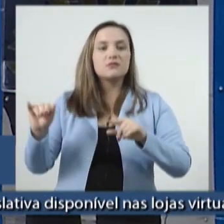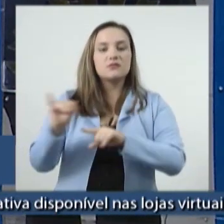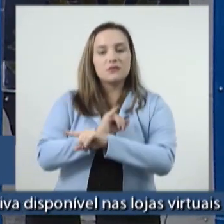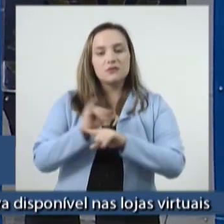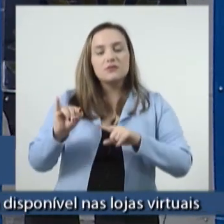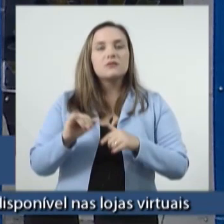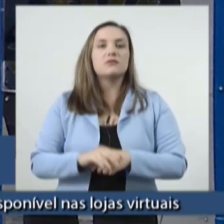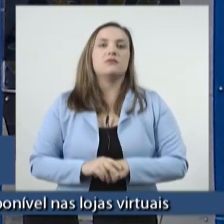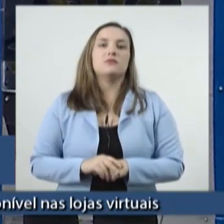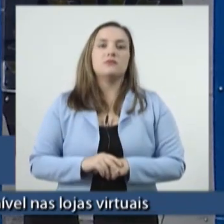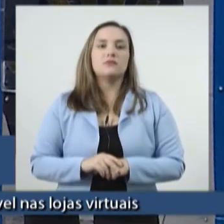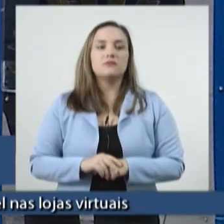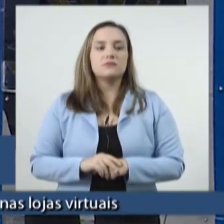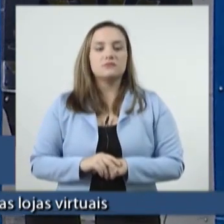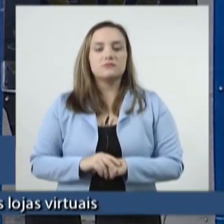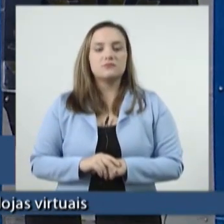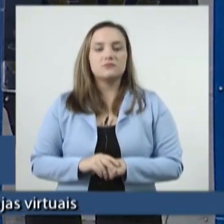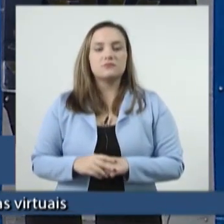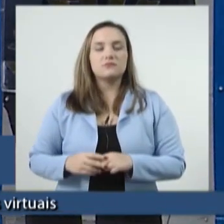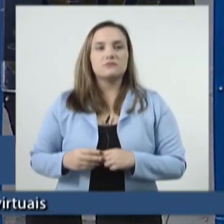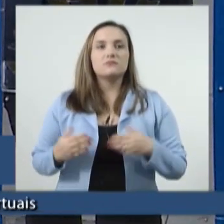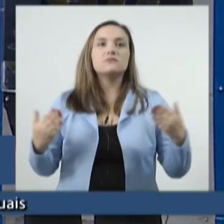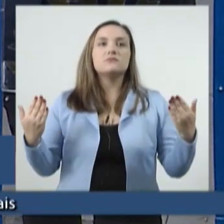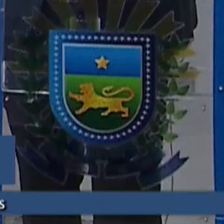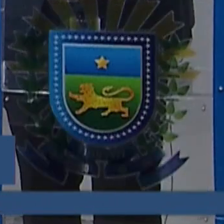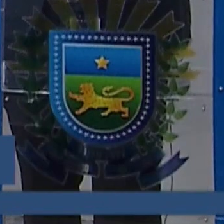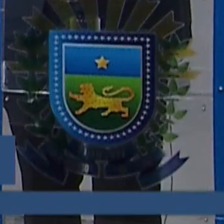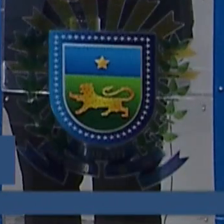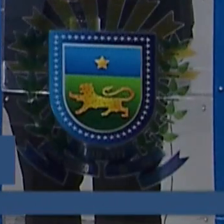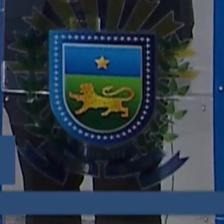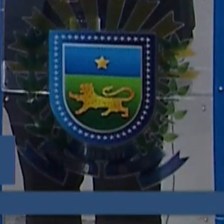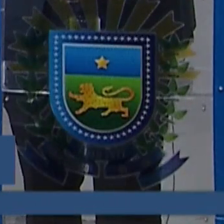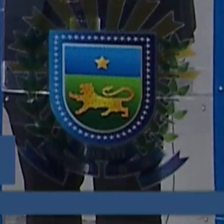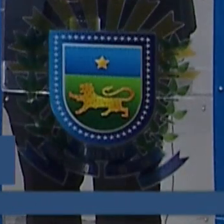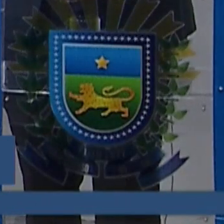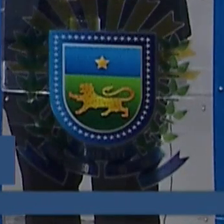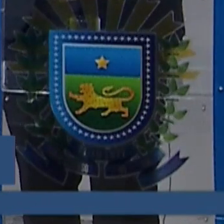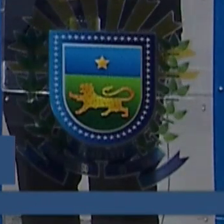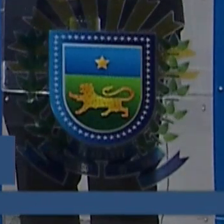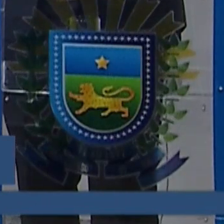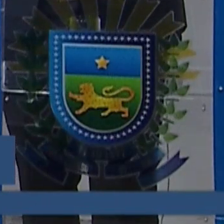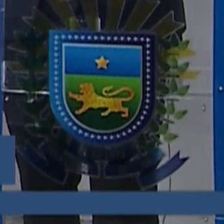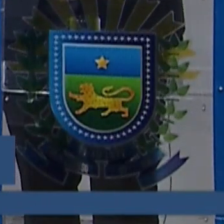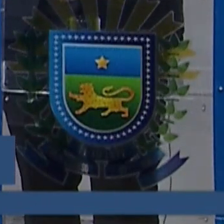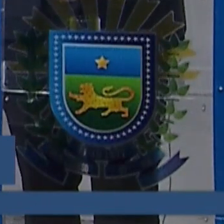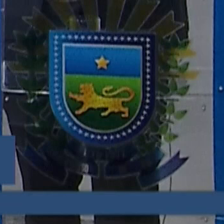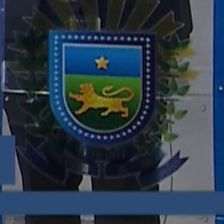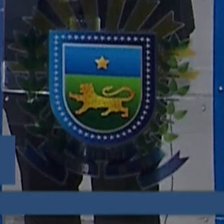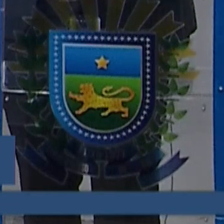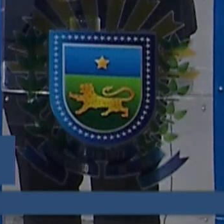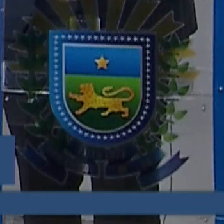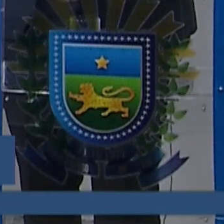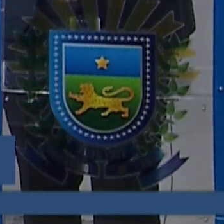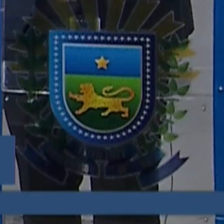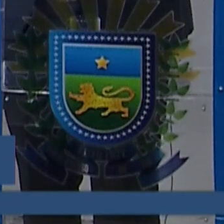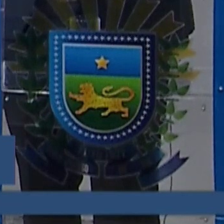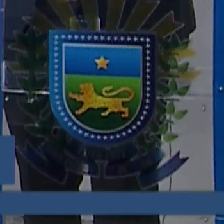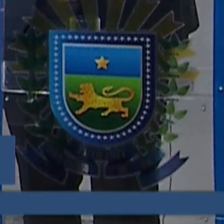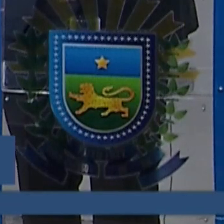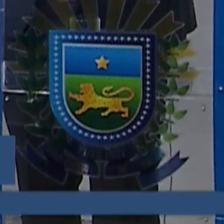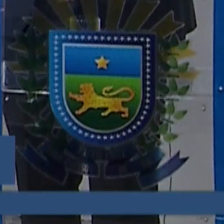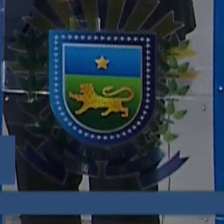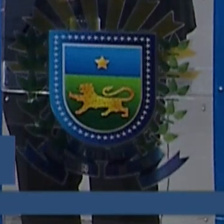Riedel, e então regressa aqui para a Assembleia em 2024. Ele falou na tribuna, mas a Marité Kogo, nossa